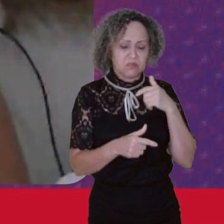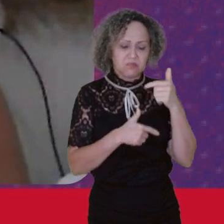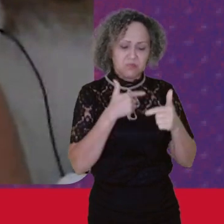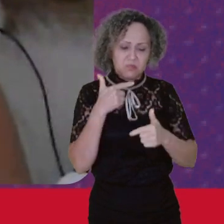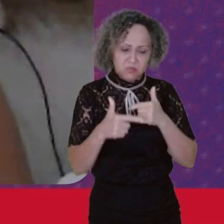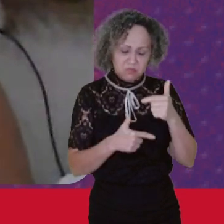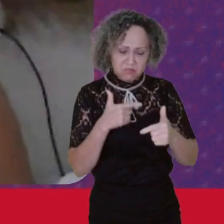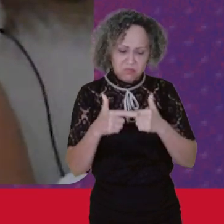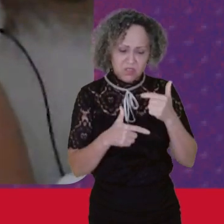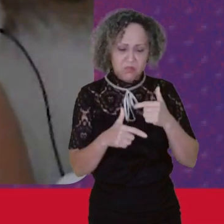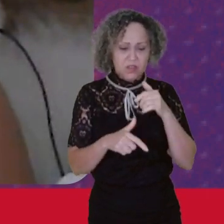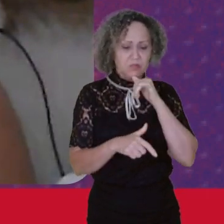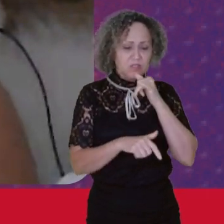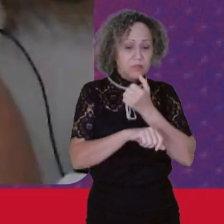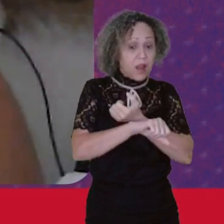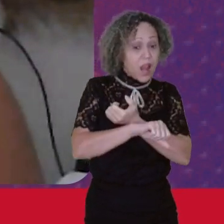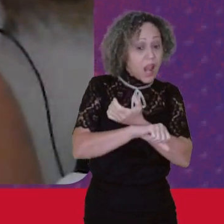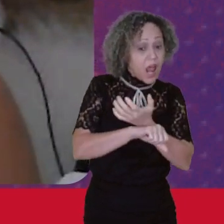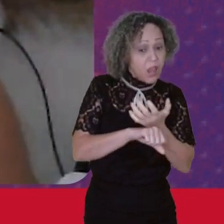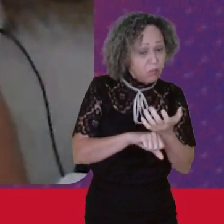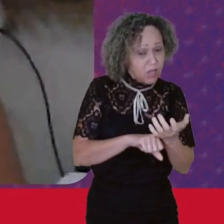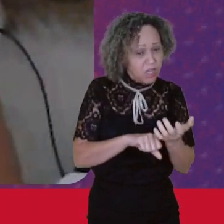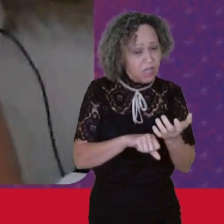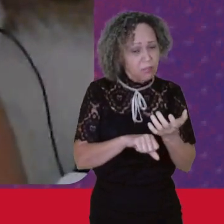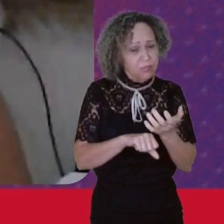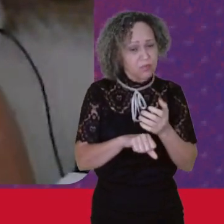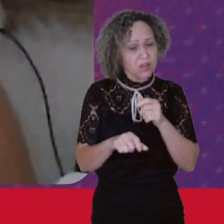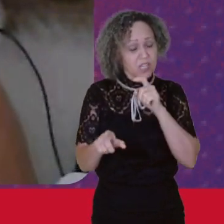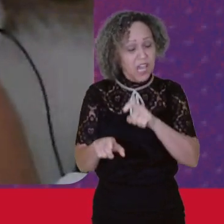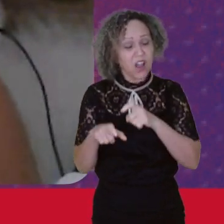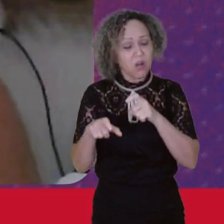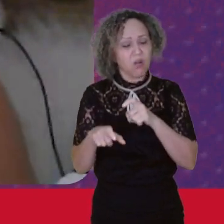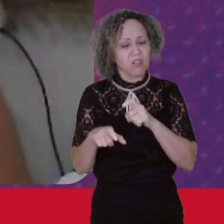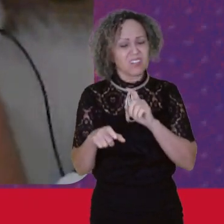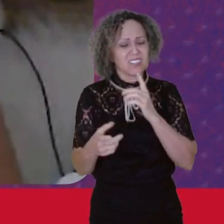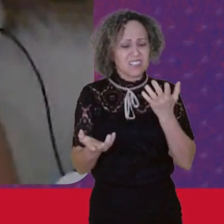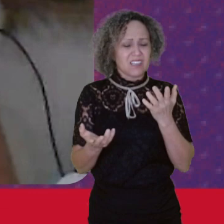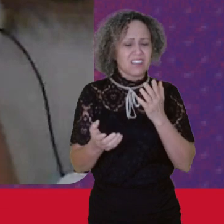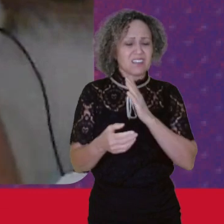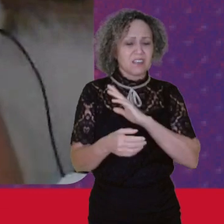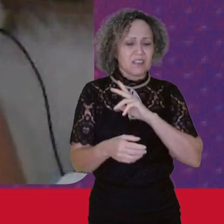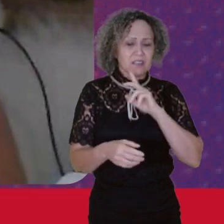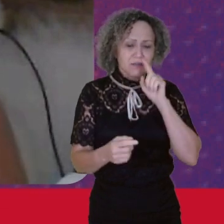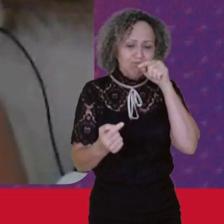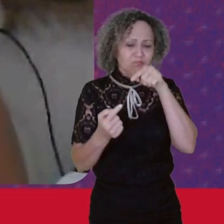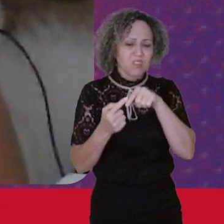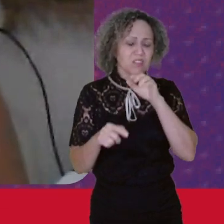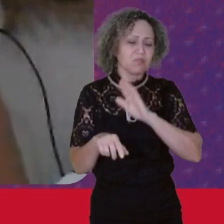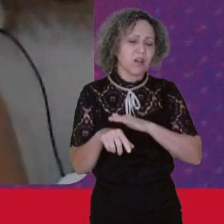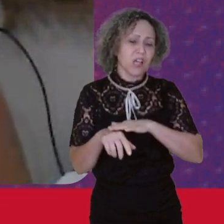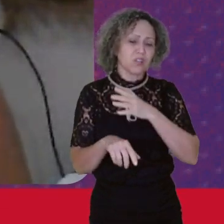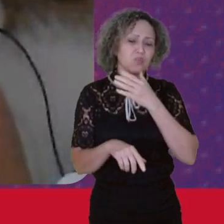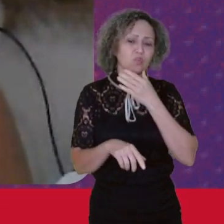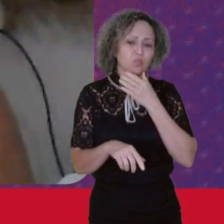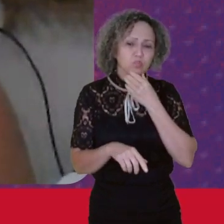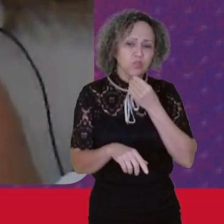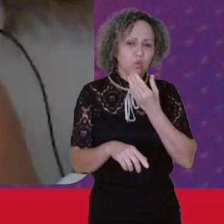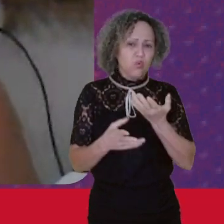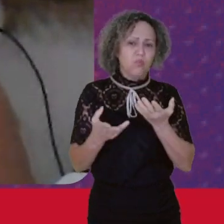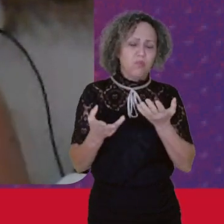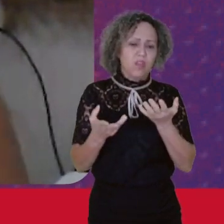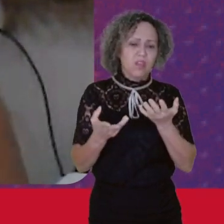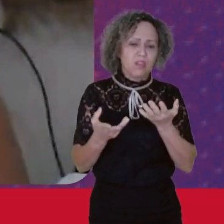De desenvolvimento Do campo Ele tem uma Perspectiva de trabalho Muito vinculado Ao mundo masculino E que quando não Há